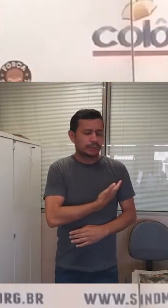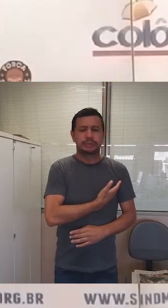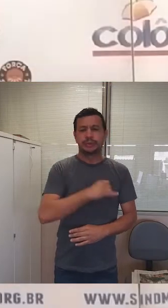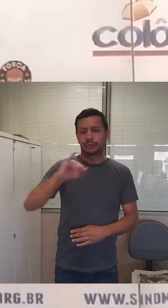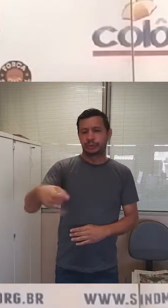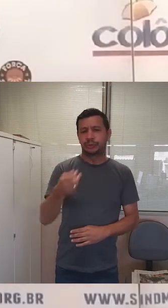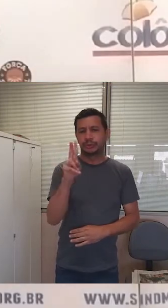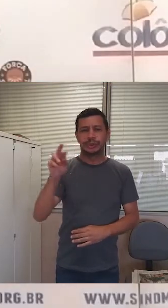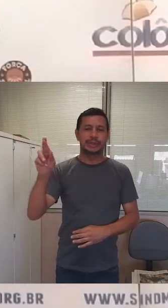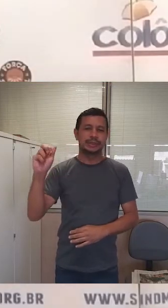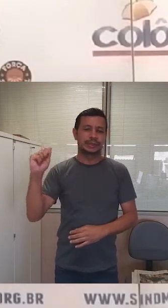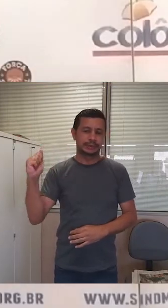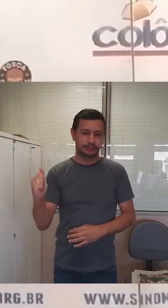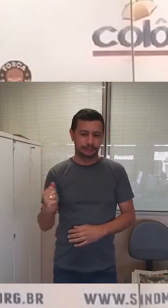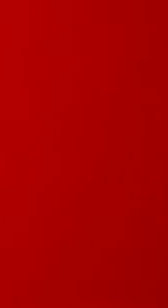são os assuntos de hoje.